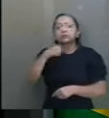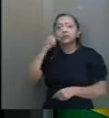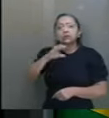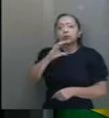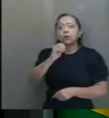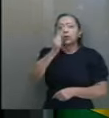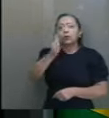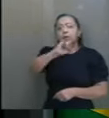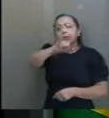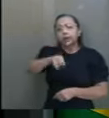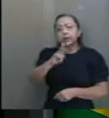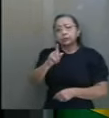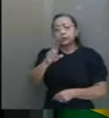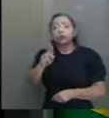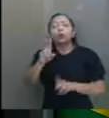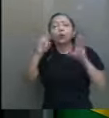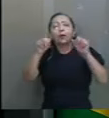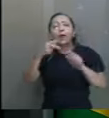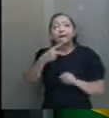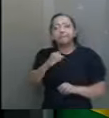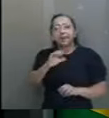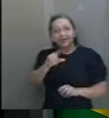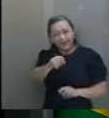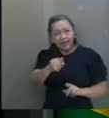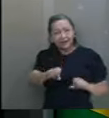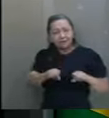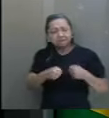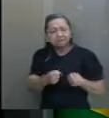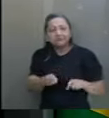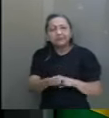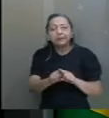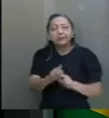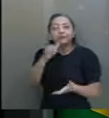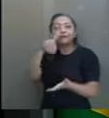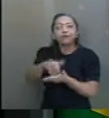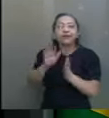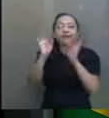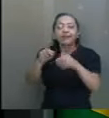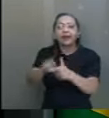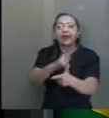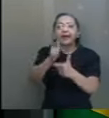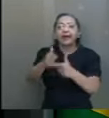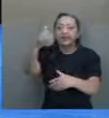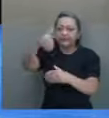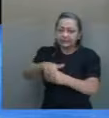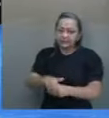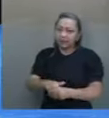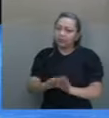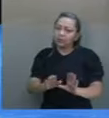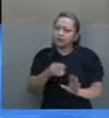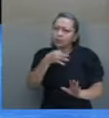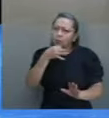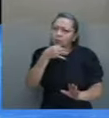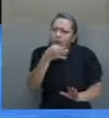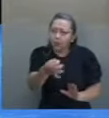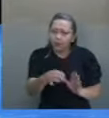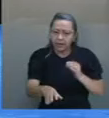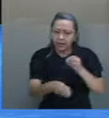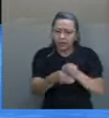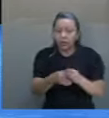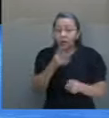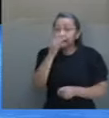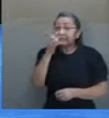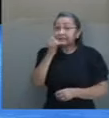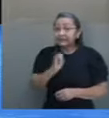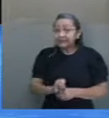questão da PEC, que ele se empenhou muito para o fim da reeleição. Eu só queria fazer uma ponderação. Eu acho que se